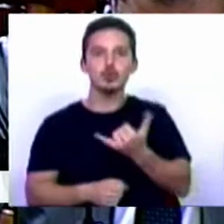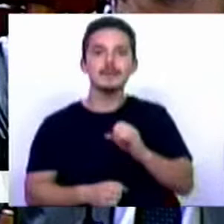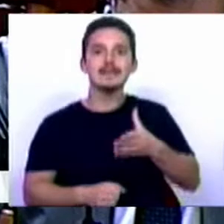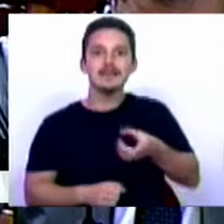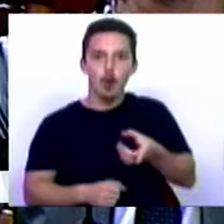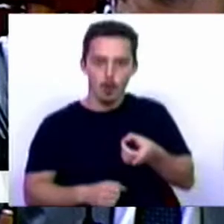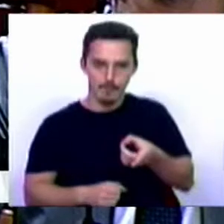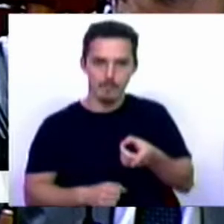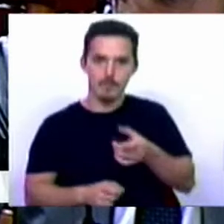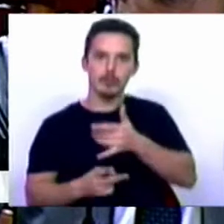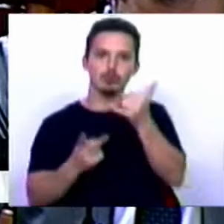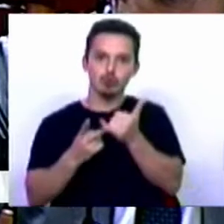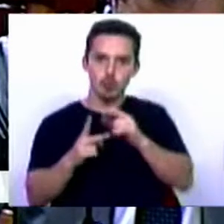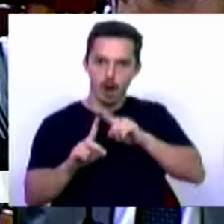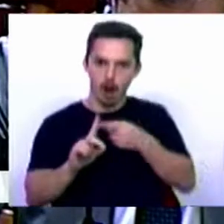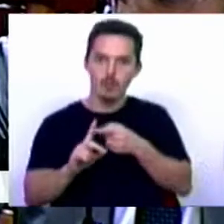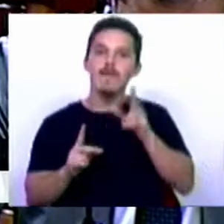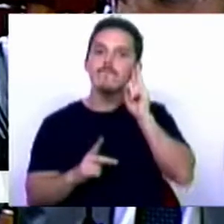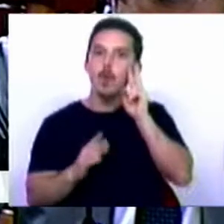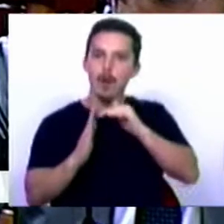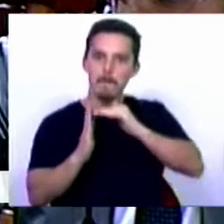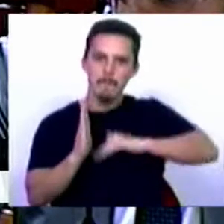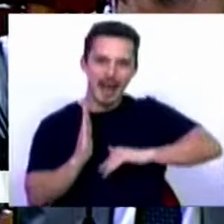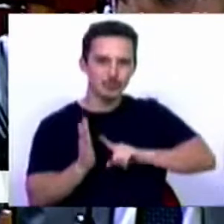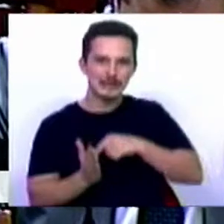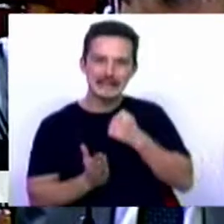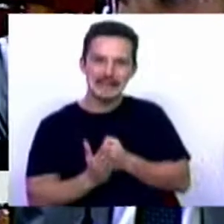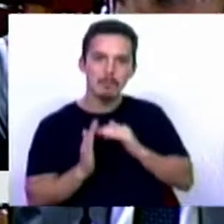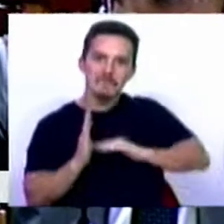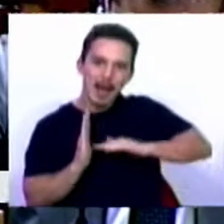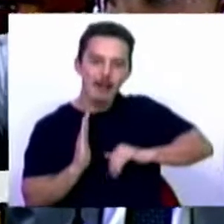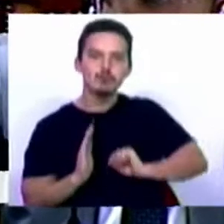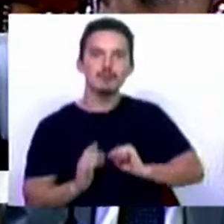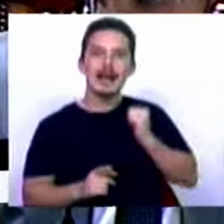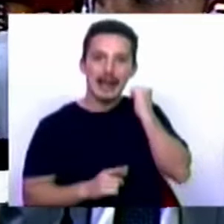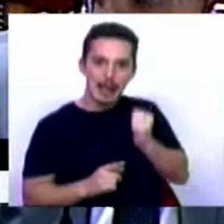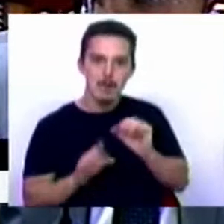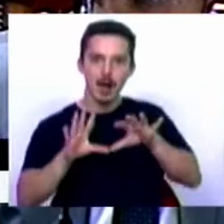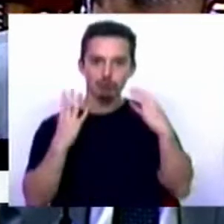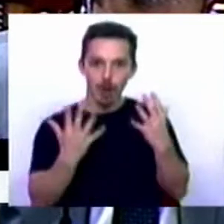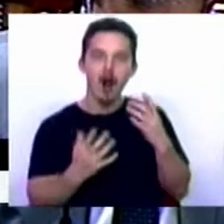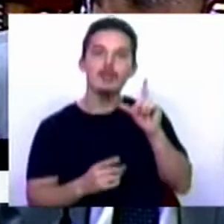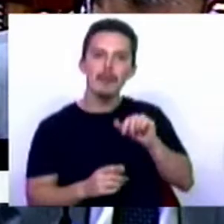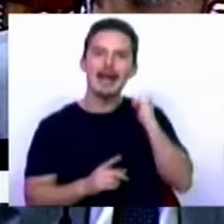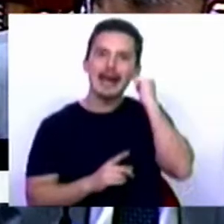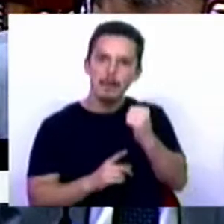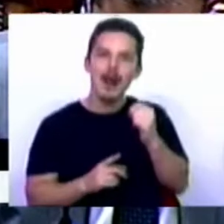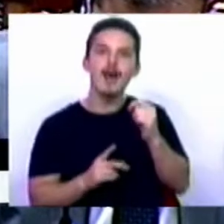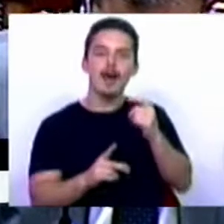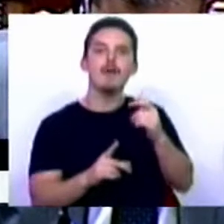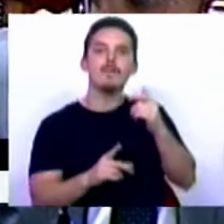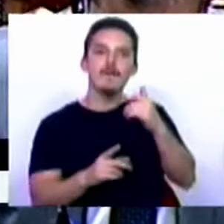segundo ano com valores mais baixos de sempre, quer de criminalidade geral, quer de criminalidade